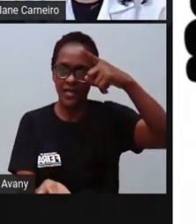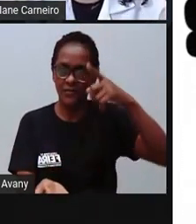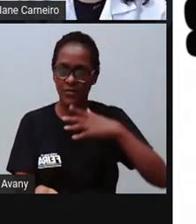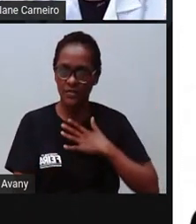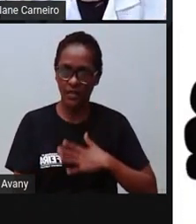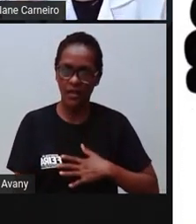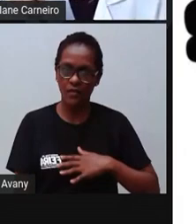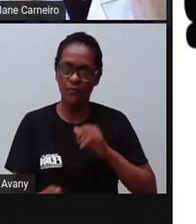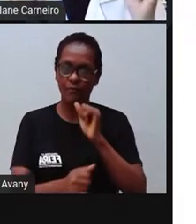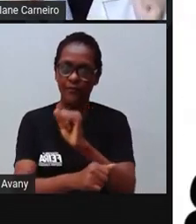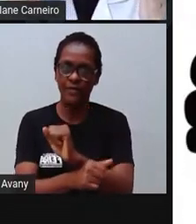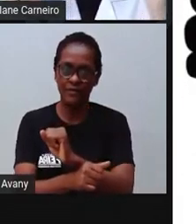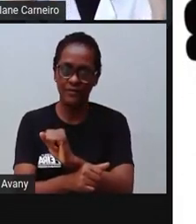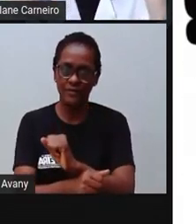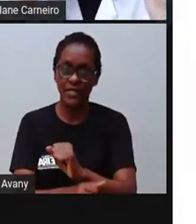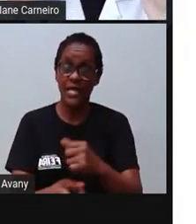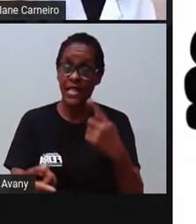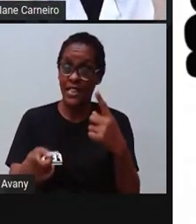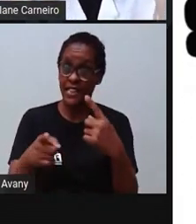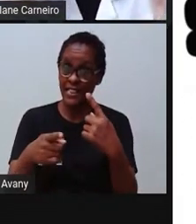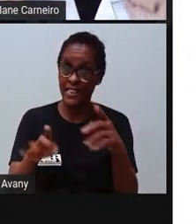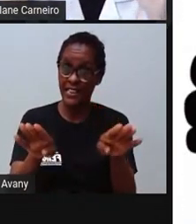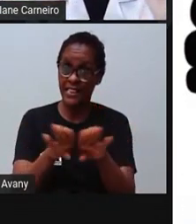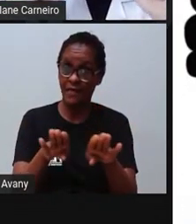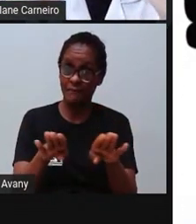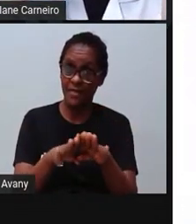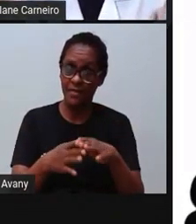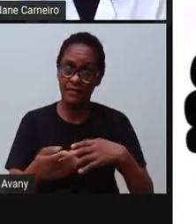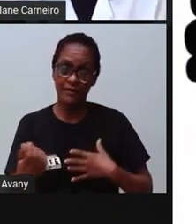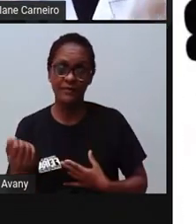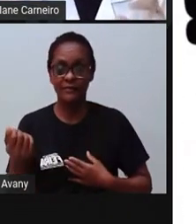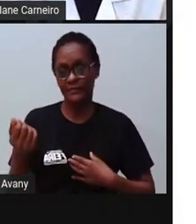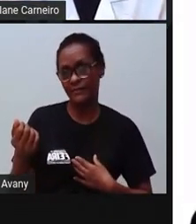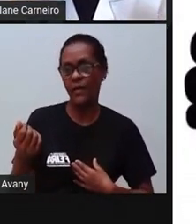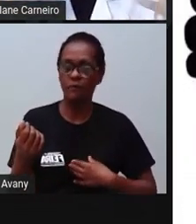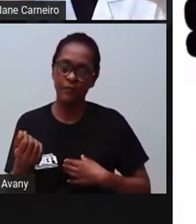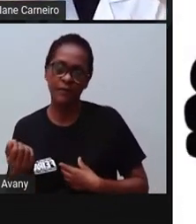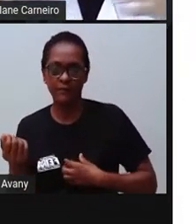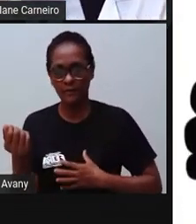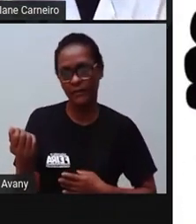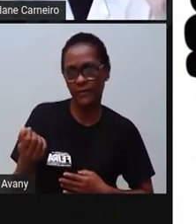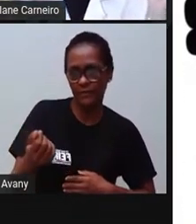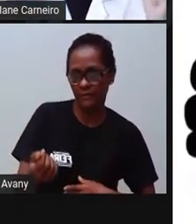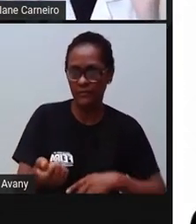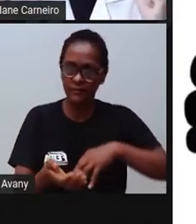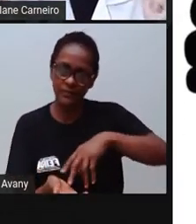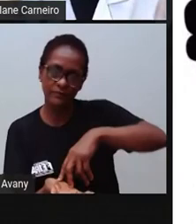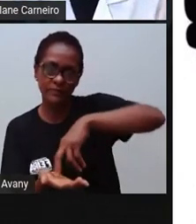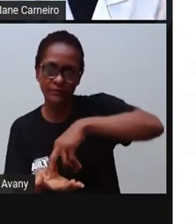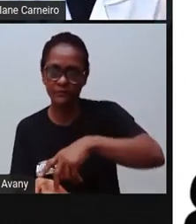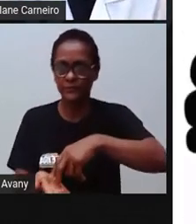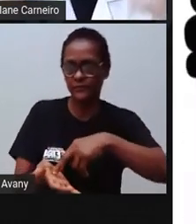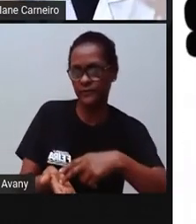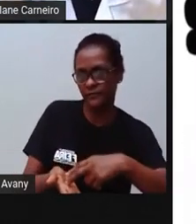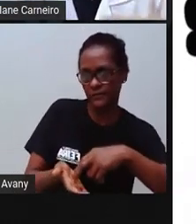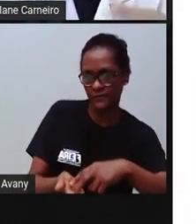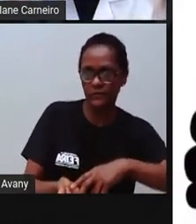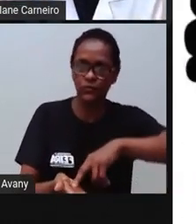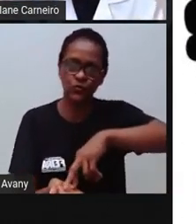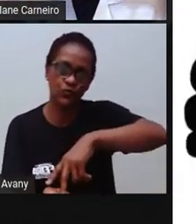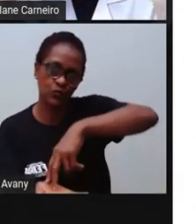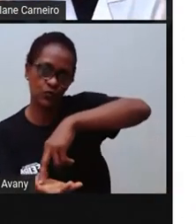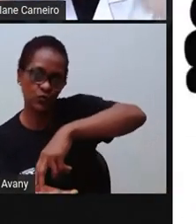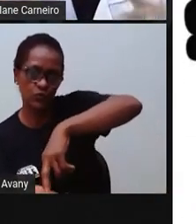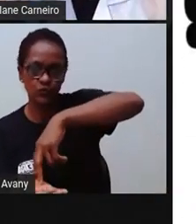Você pode também, ó, dançar. Ó, dança, né? Canta. Enquanto tá cantando, vai dançando. E aí a